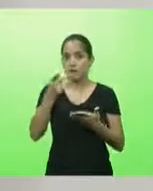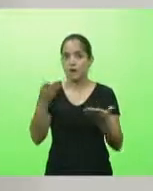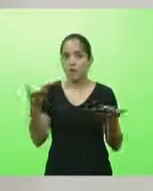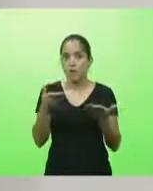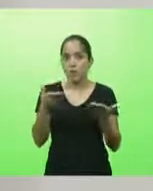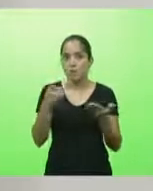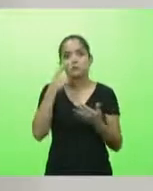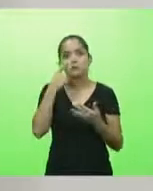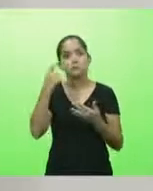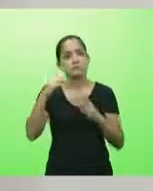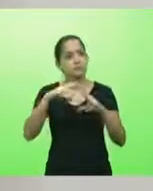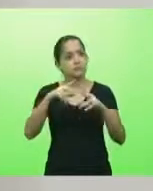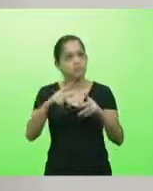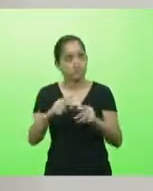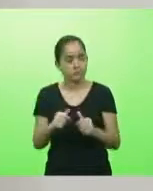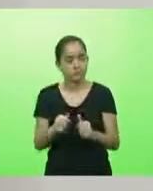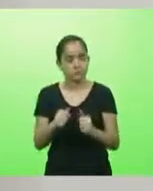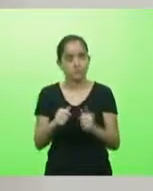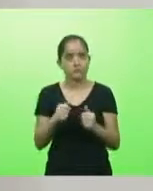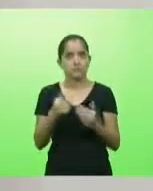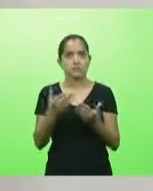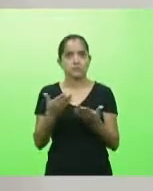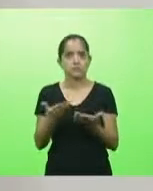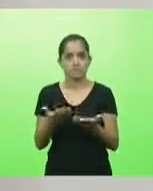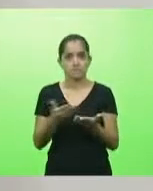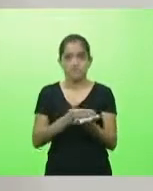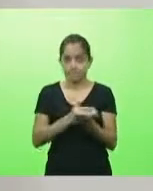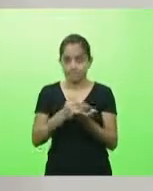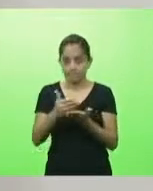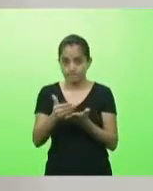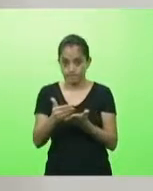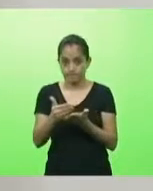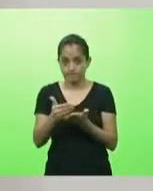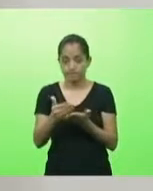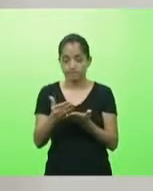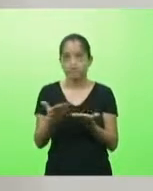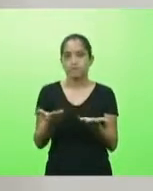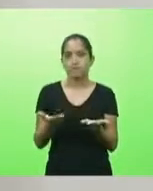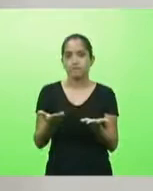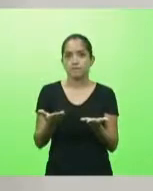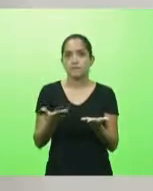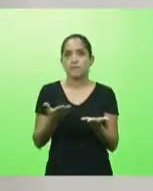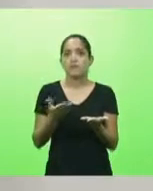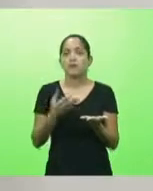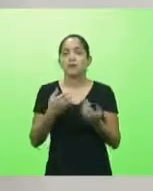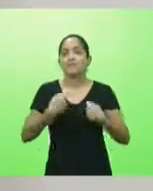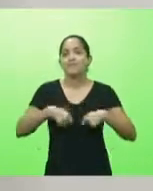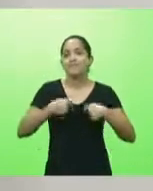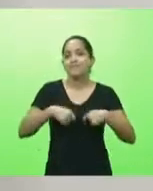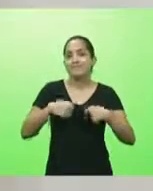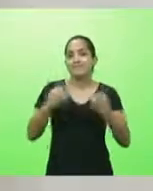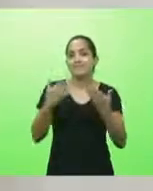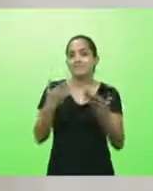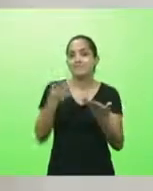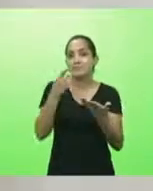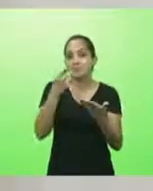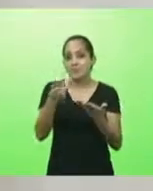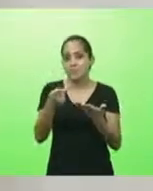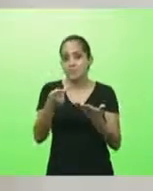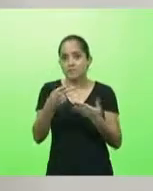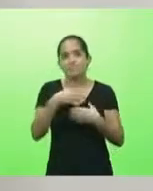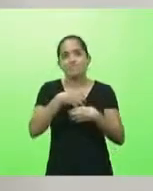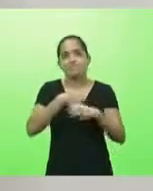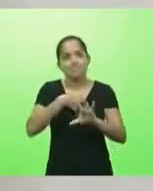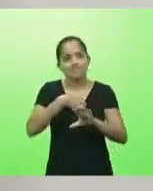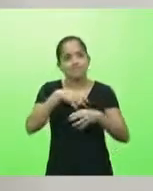catarinense e para começar esse pronunciamento eu sinto que é necessário dizer que me solidarizo às